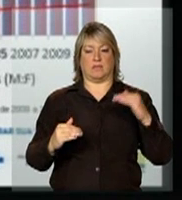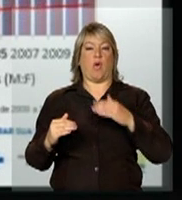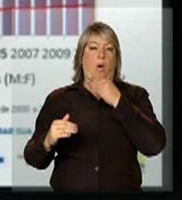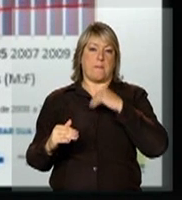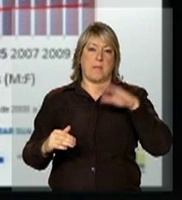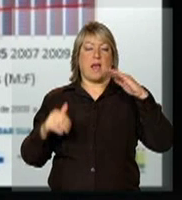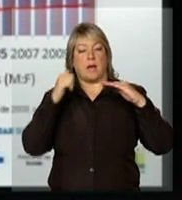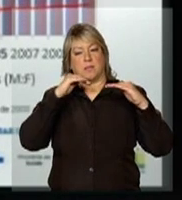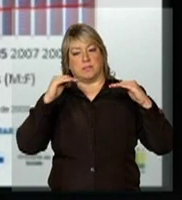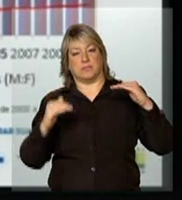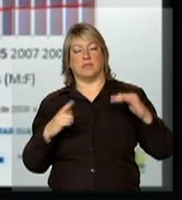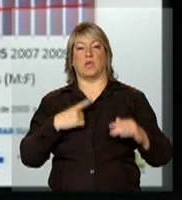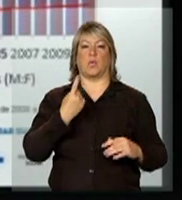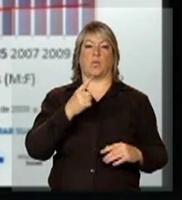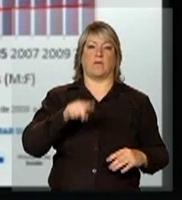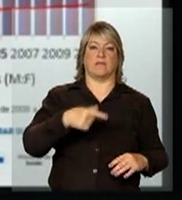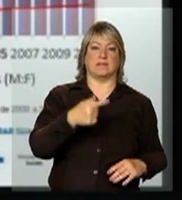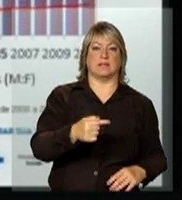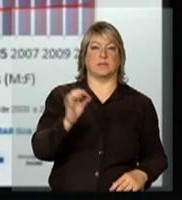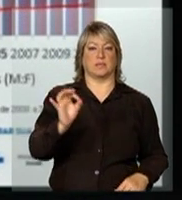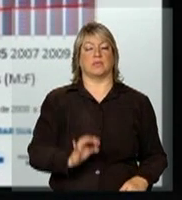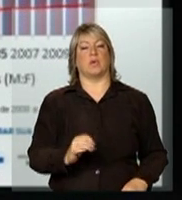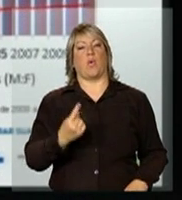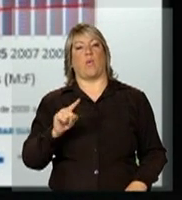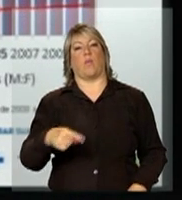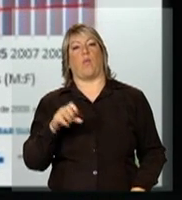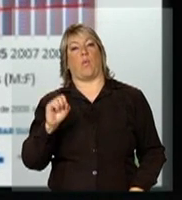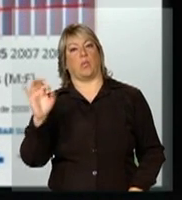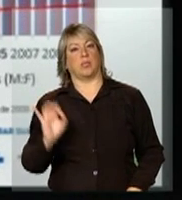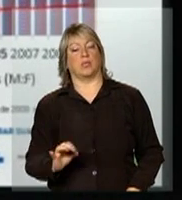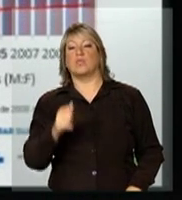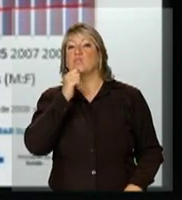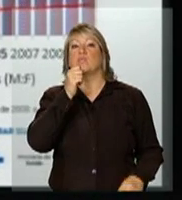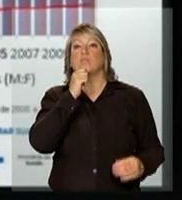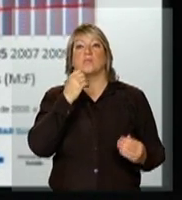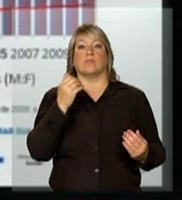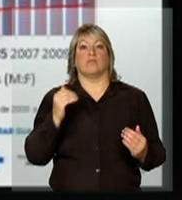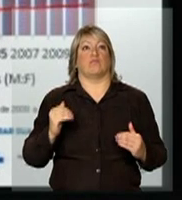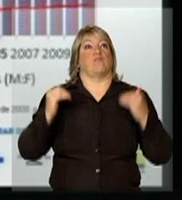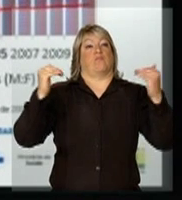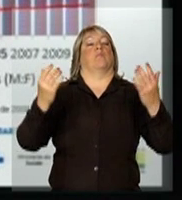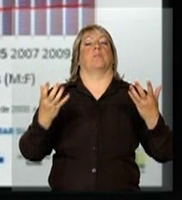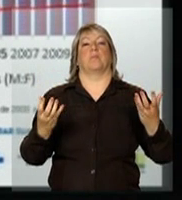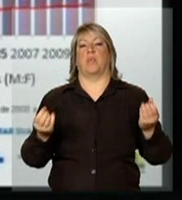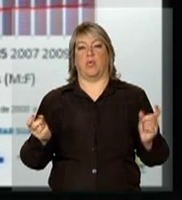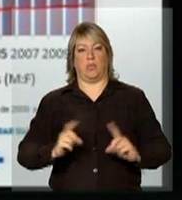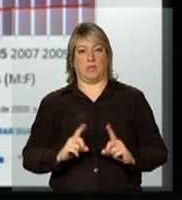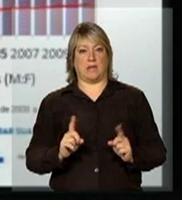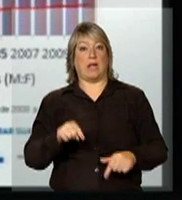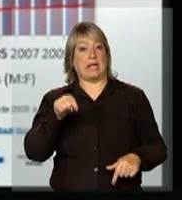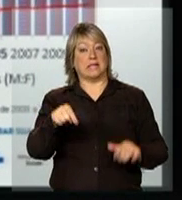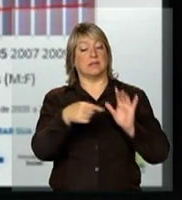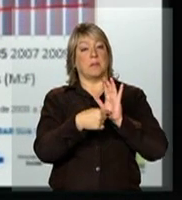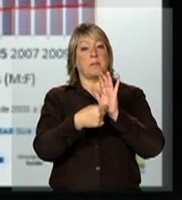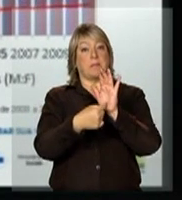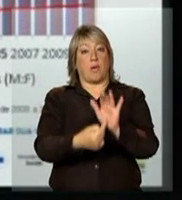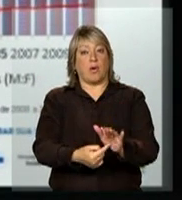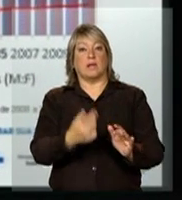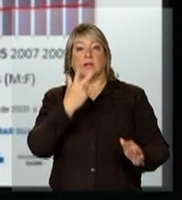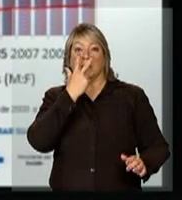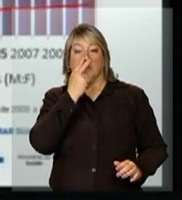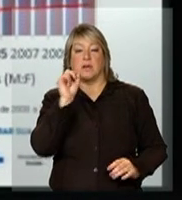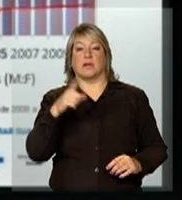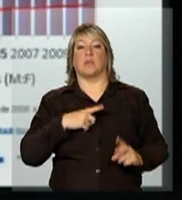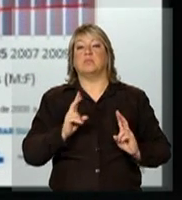,7, 1,8, 1,7, 1,7, não tem se alterado muito, o que indica uma certa tendência